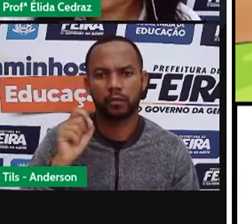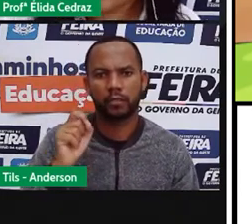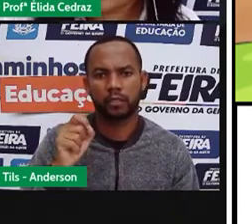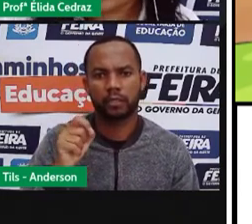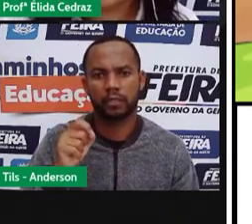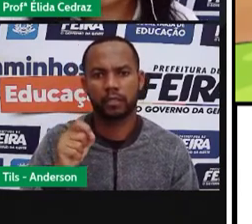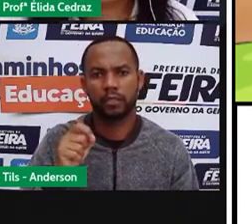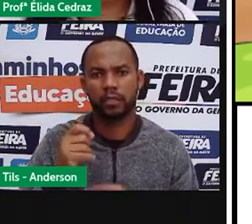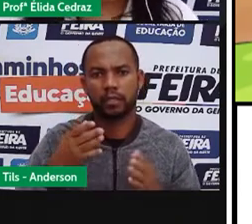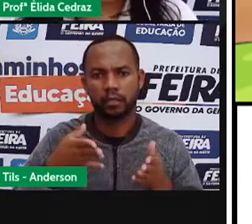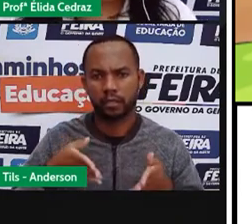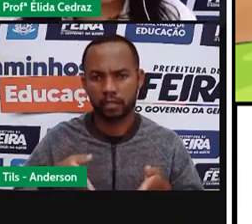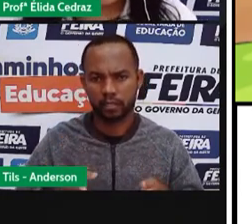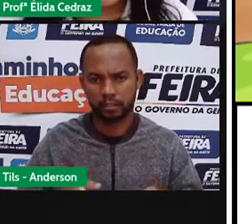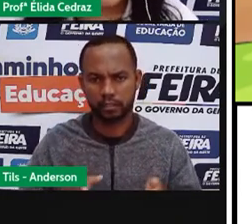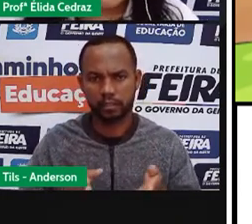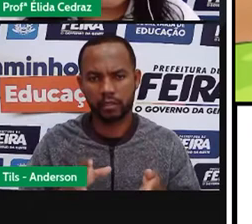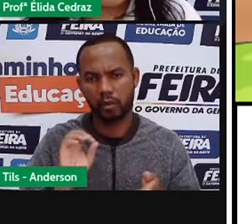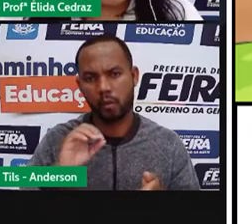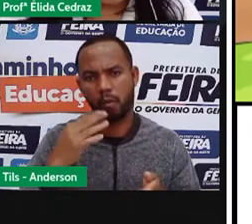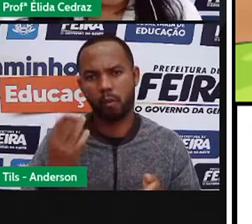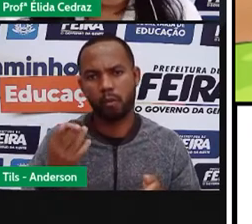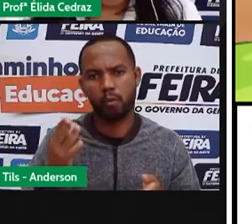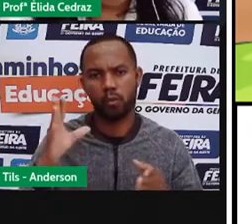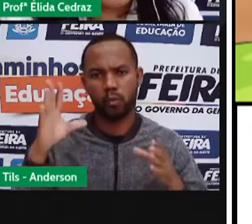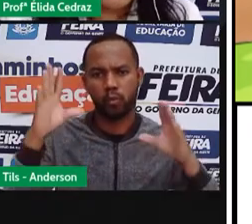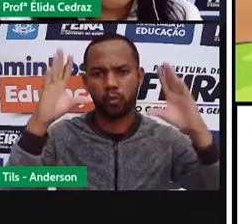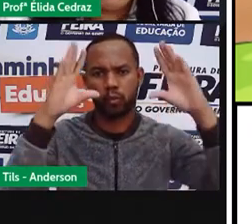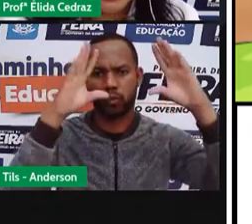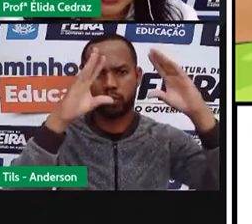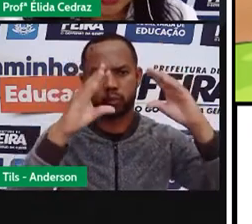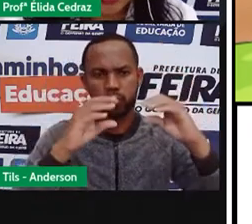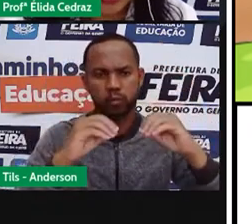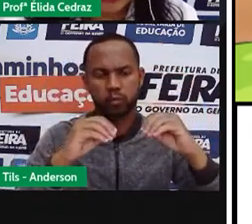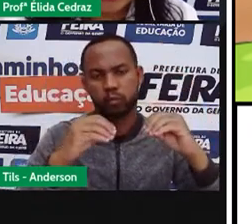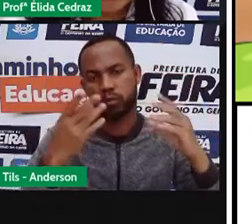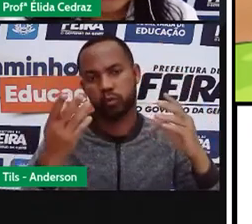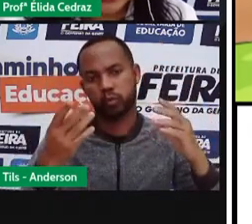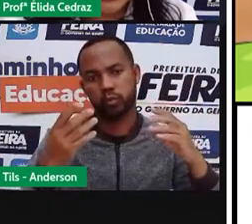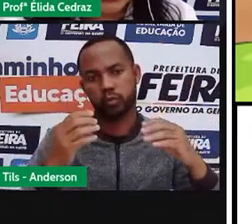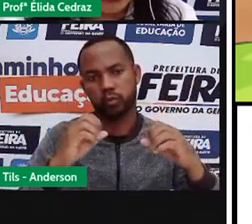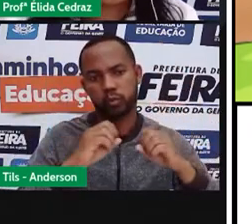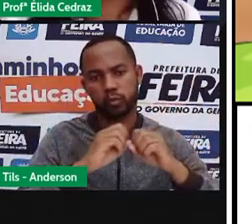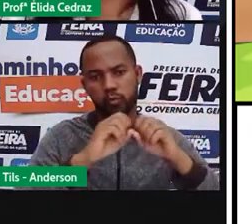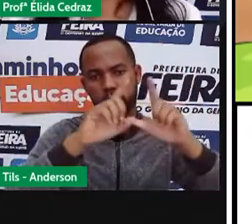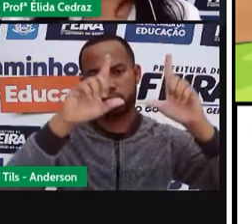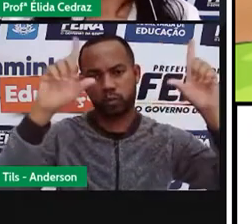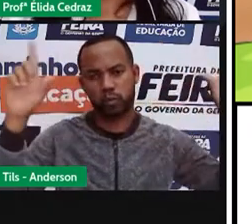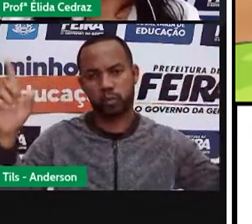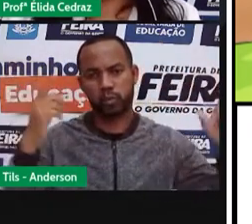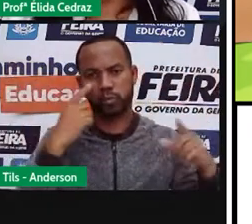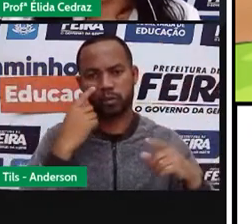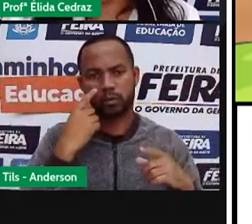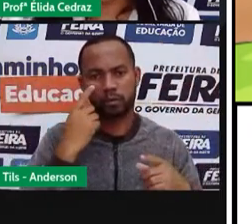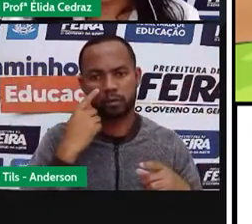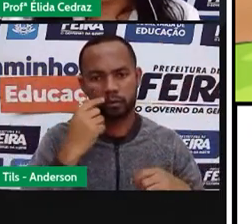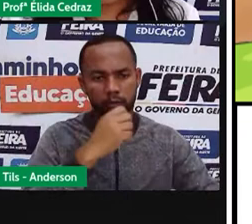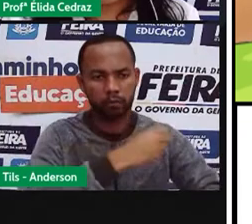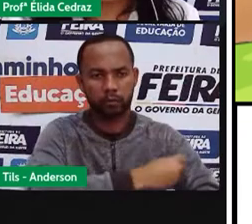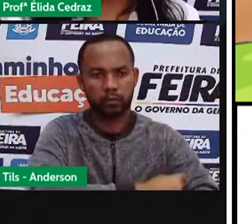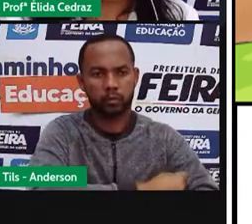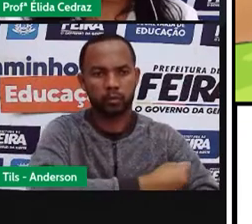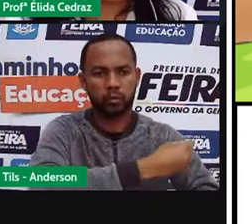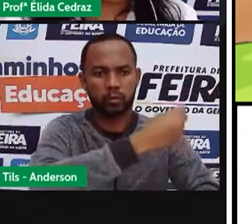pôr do sol. Foi essa a observação mais notada pelos antigos.